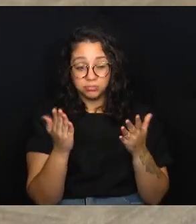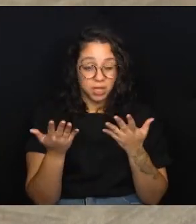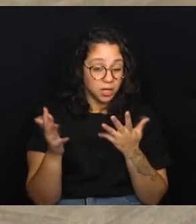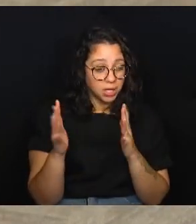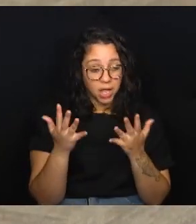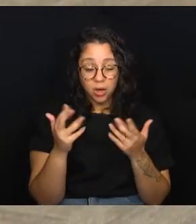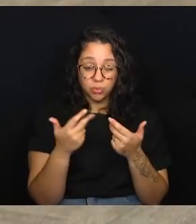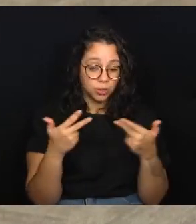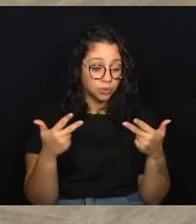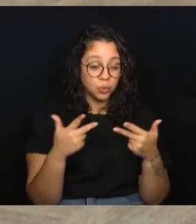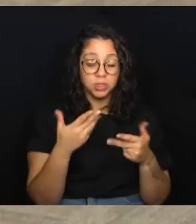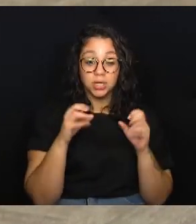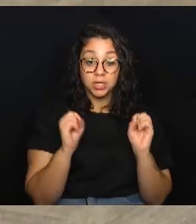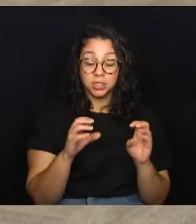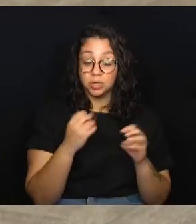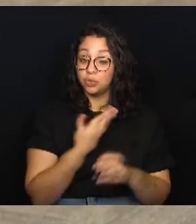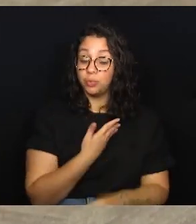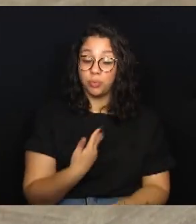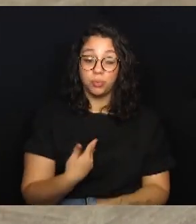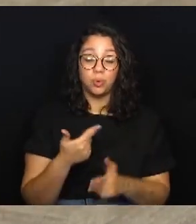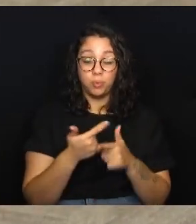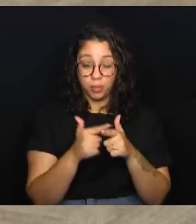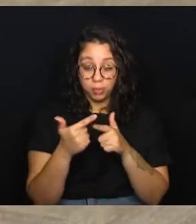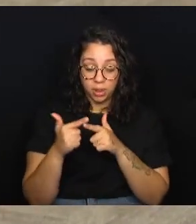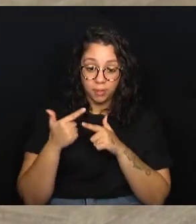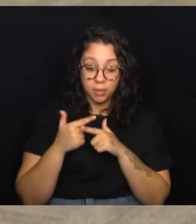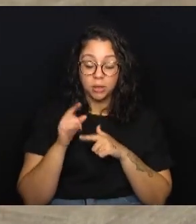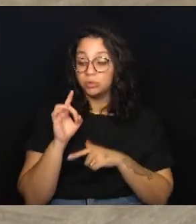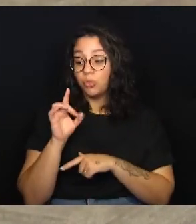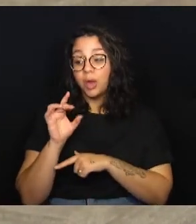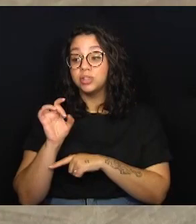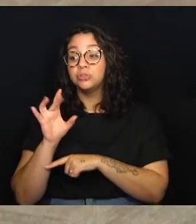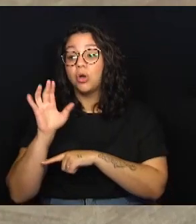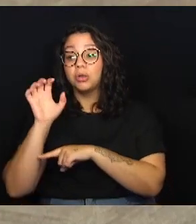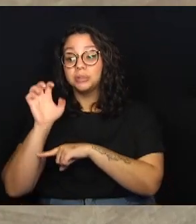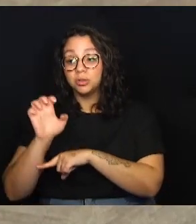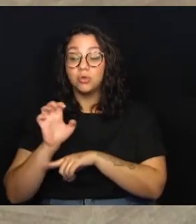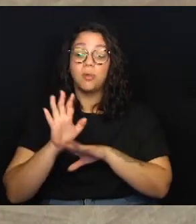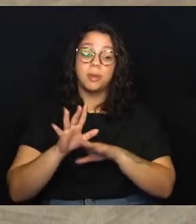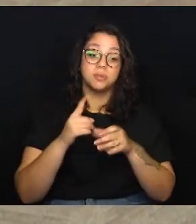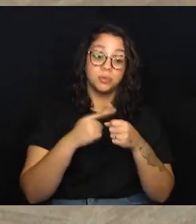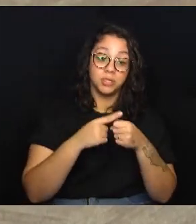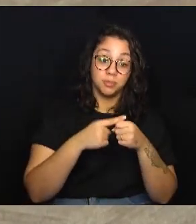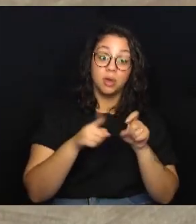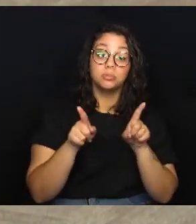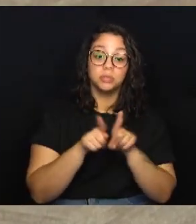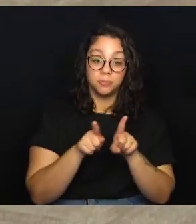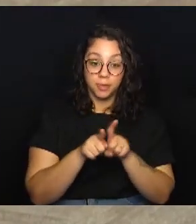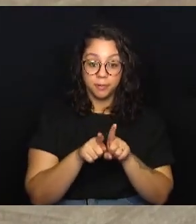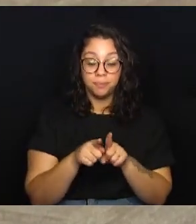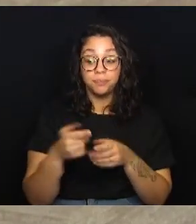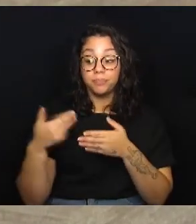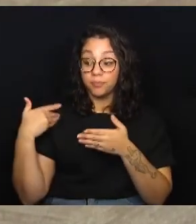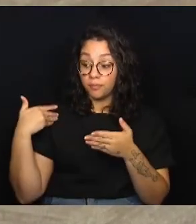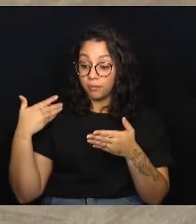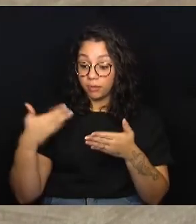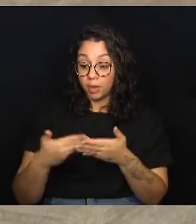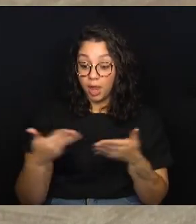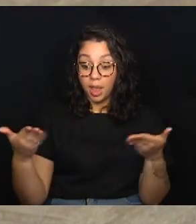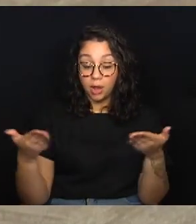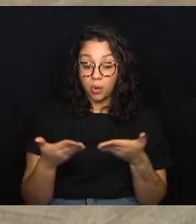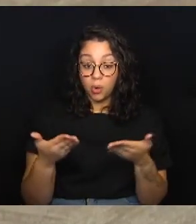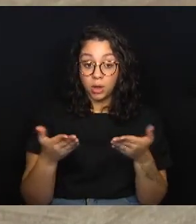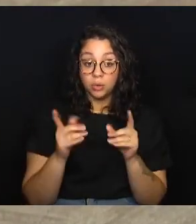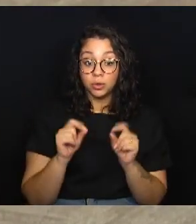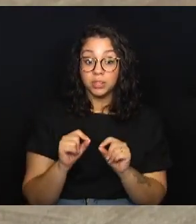houve infelizmente alguns desarranjos no ensino público, não só estadual, mas também municipal, alguns